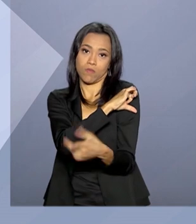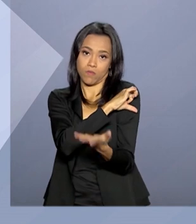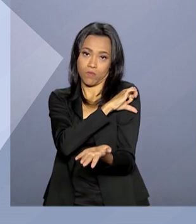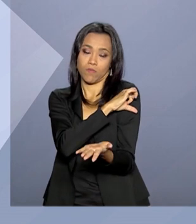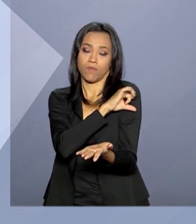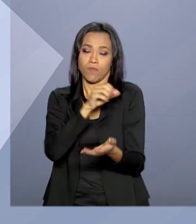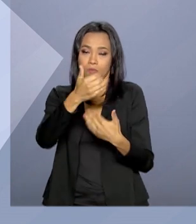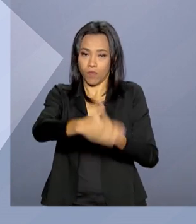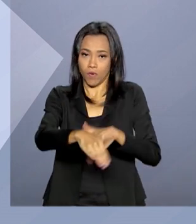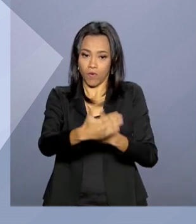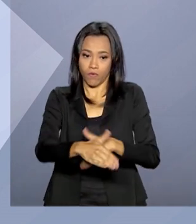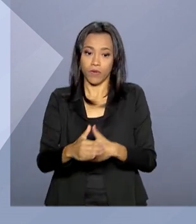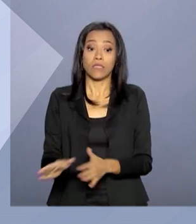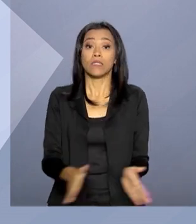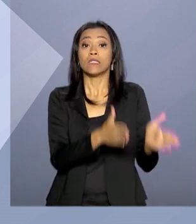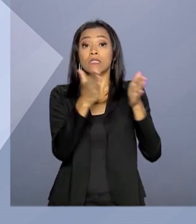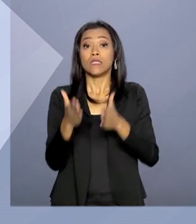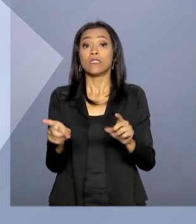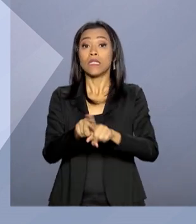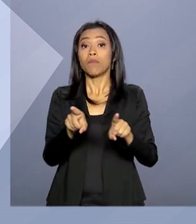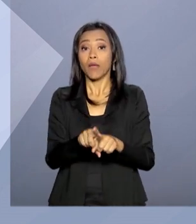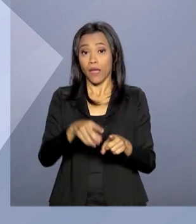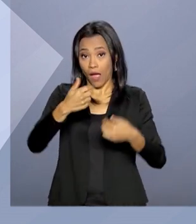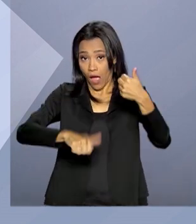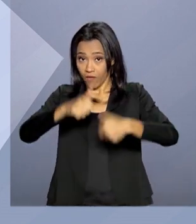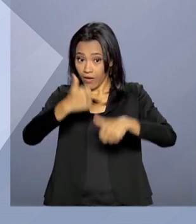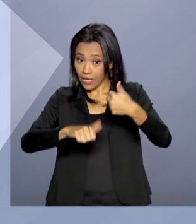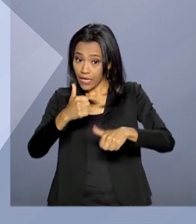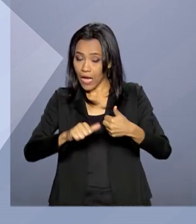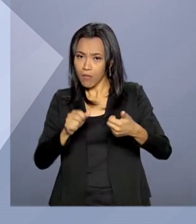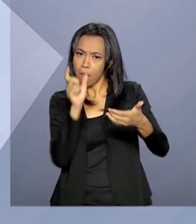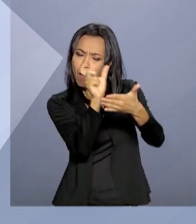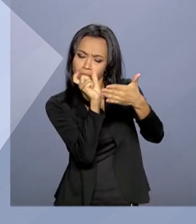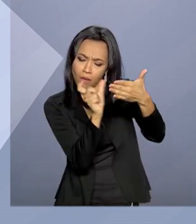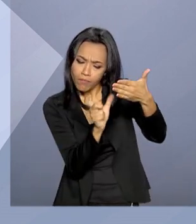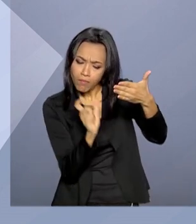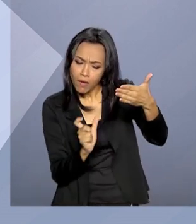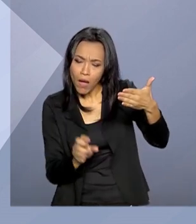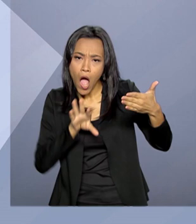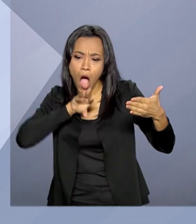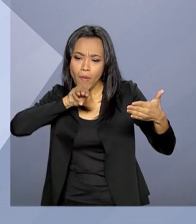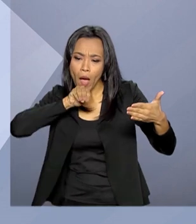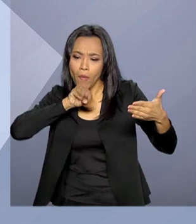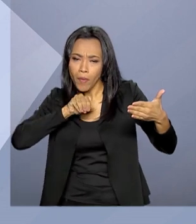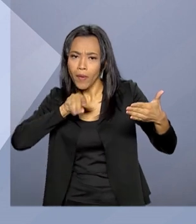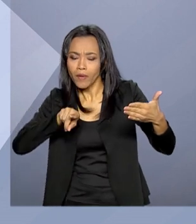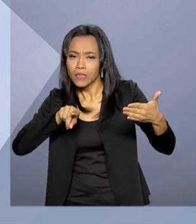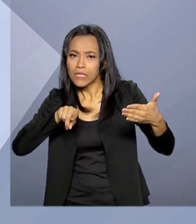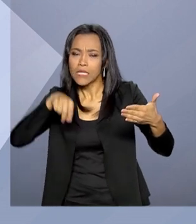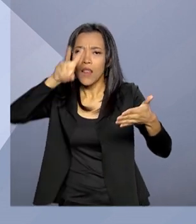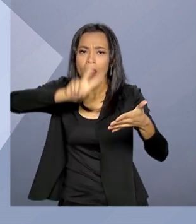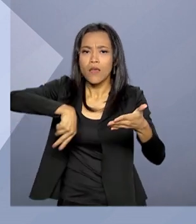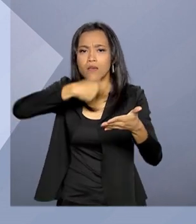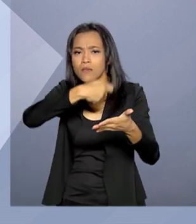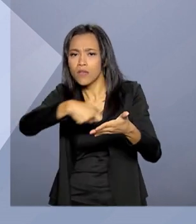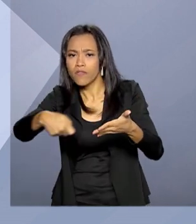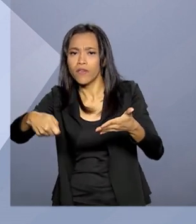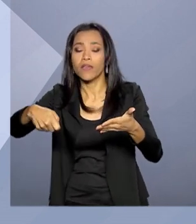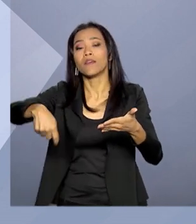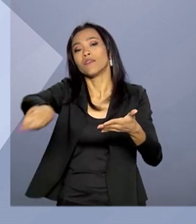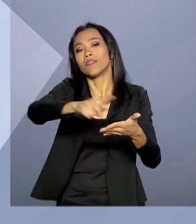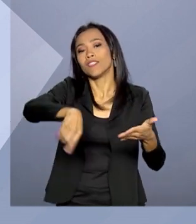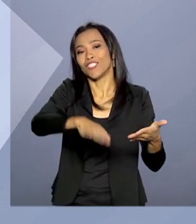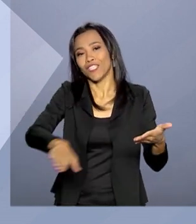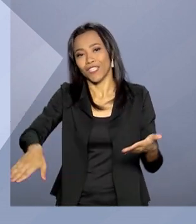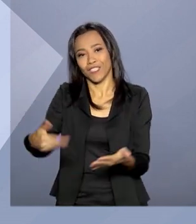fundamental. Ainda vai avaliar, por meio de um ditado, a capacidade de ler e escrever de crianças do 2º ano,